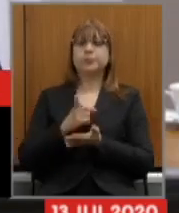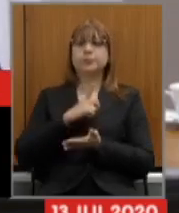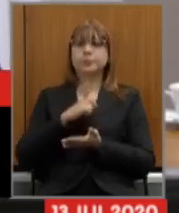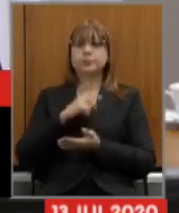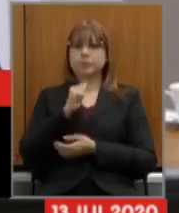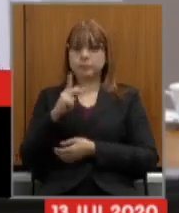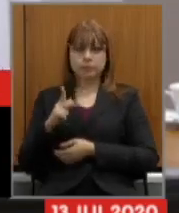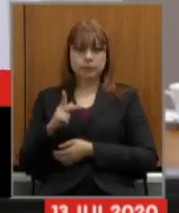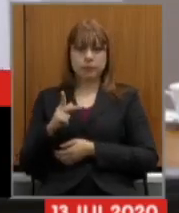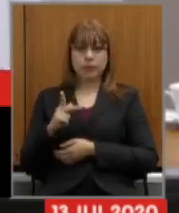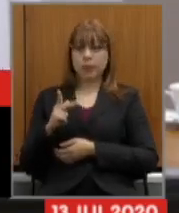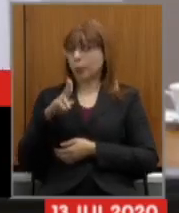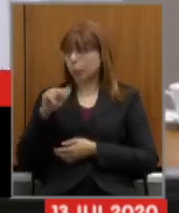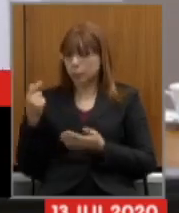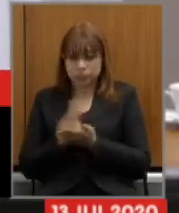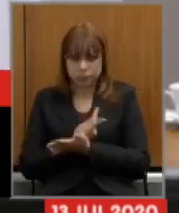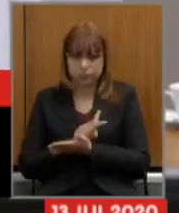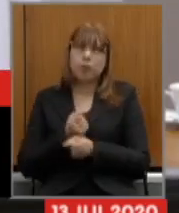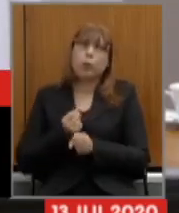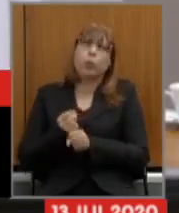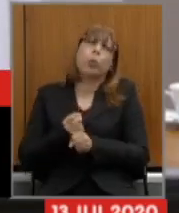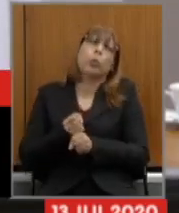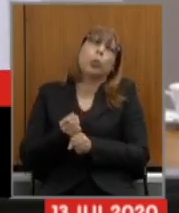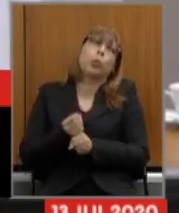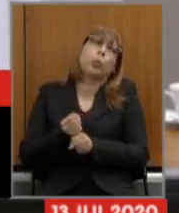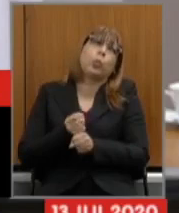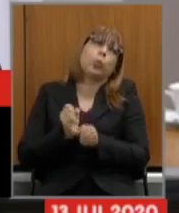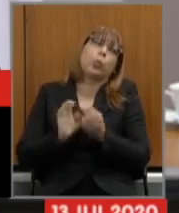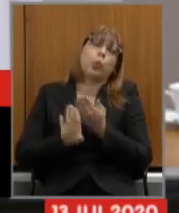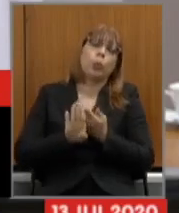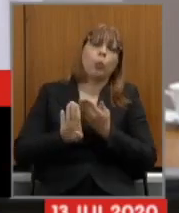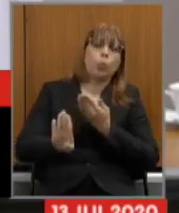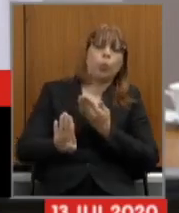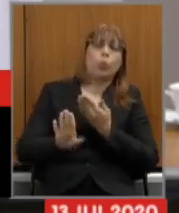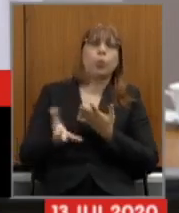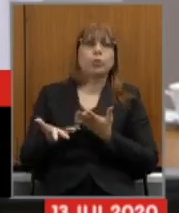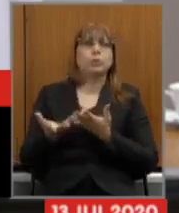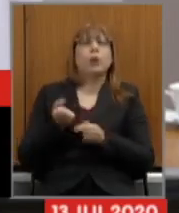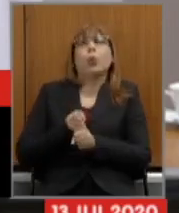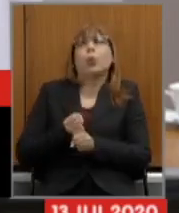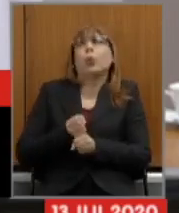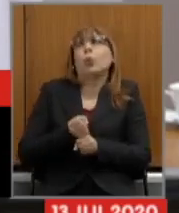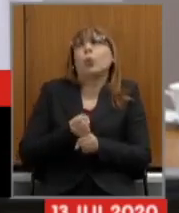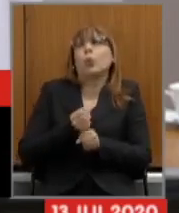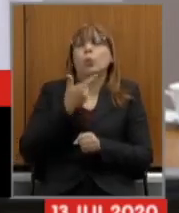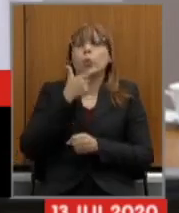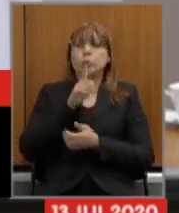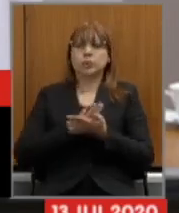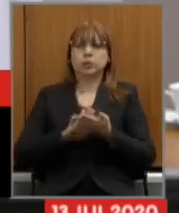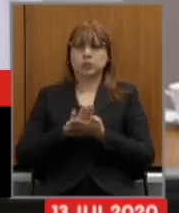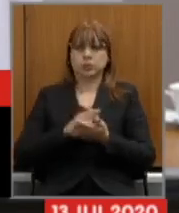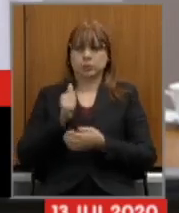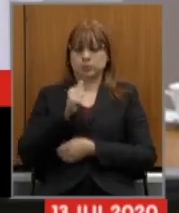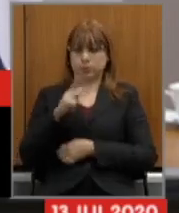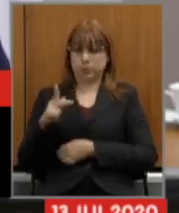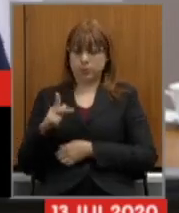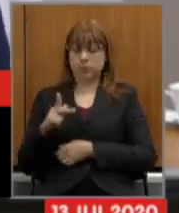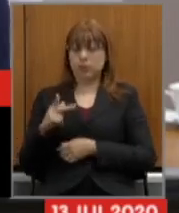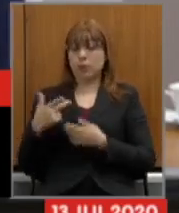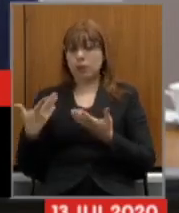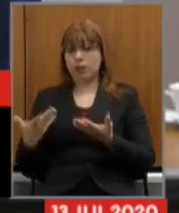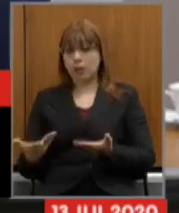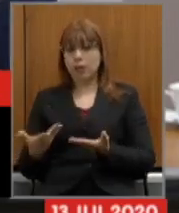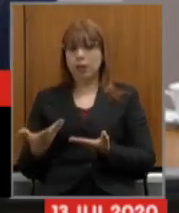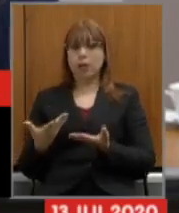aposentava nunca anos afastado anos sem conseguir a publicação da bendita aposentadoria e